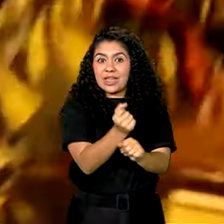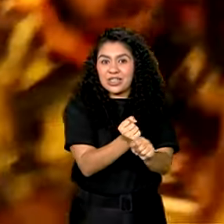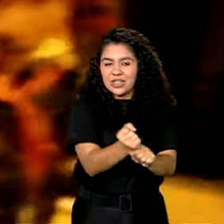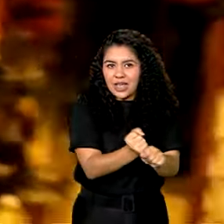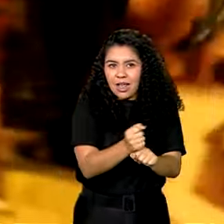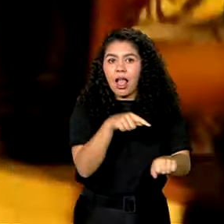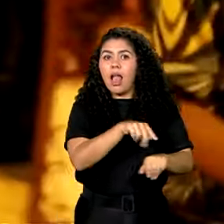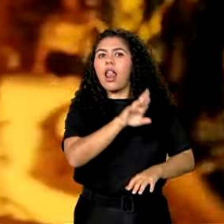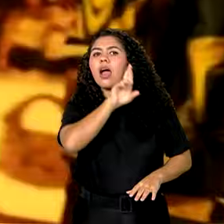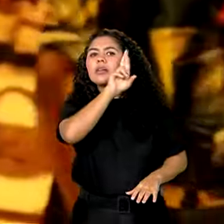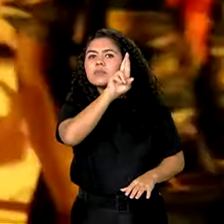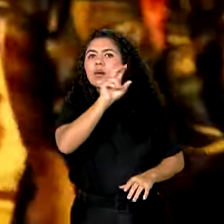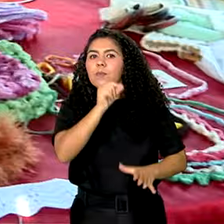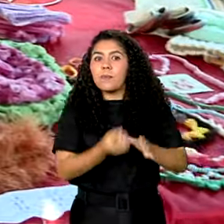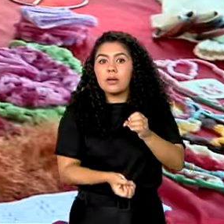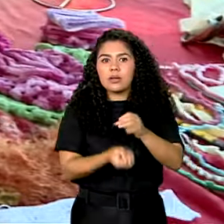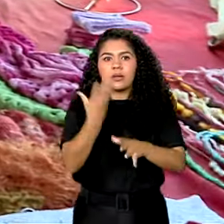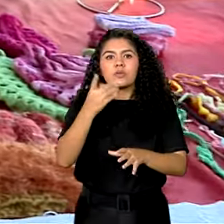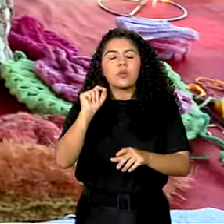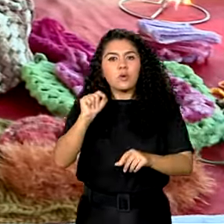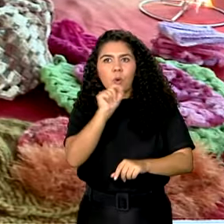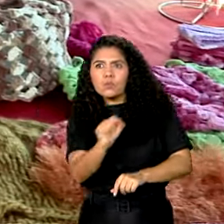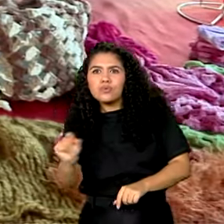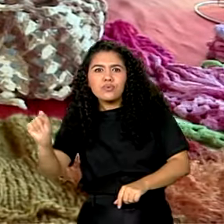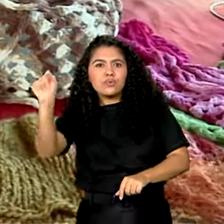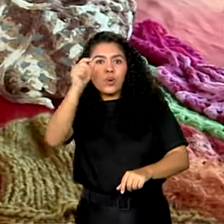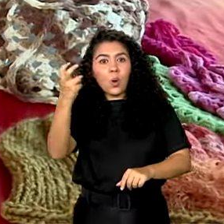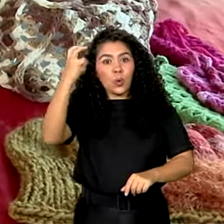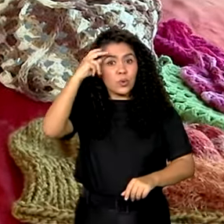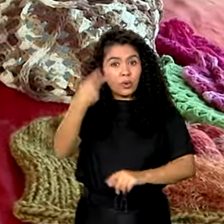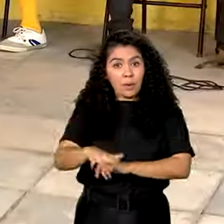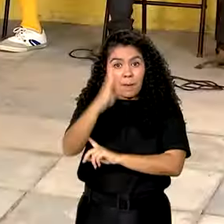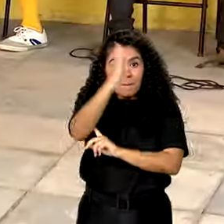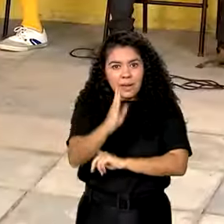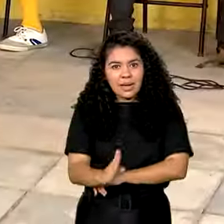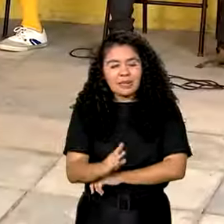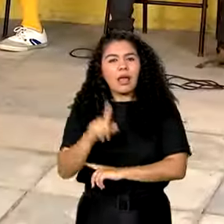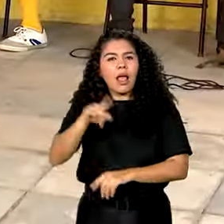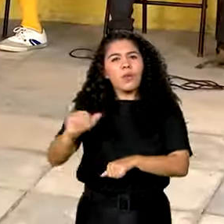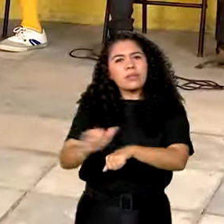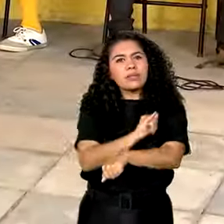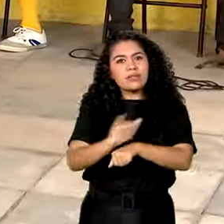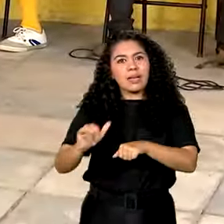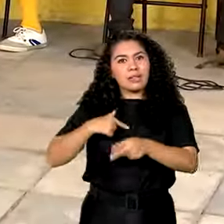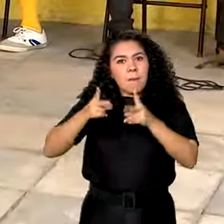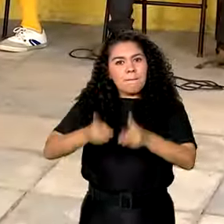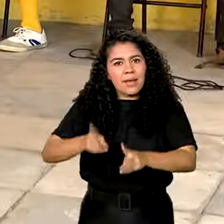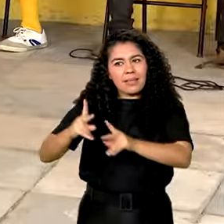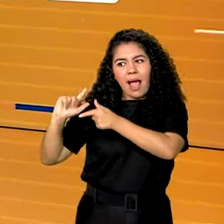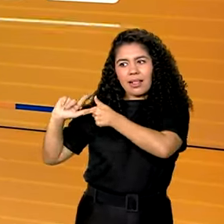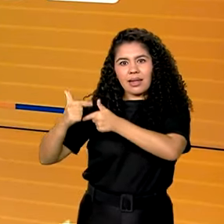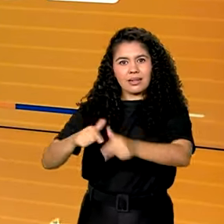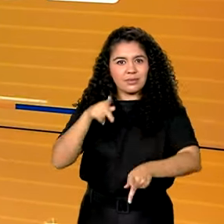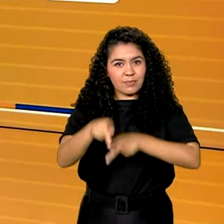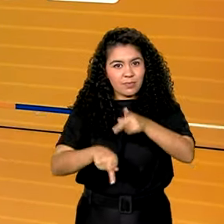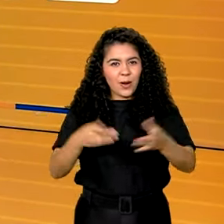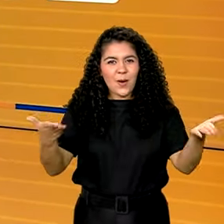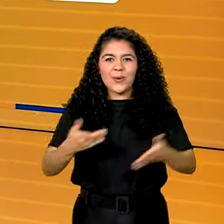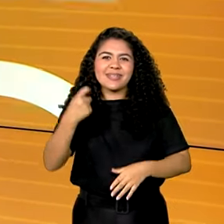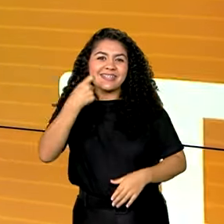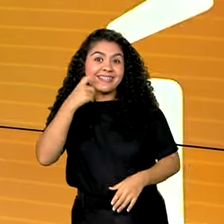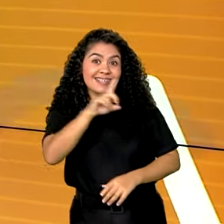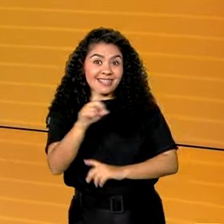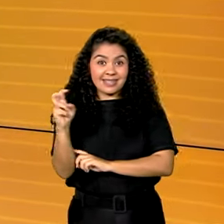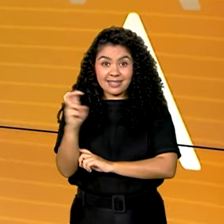responsável pela criação dos pontos de cultura pelo país. Uma forma de manter viva as tradições populares. Sexta